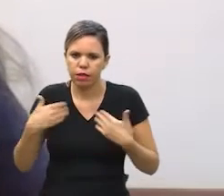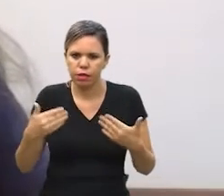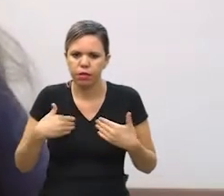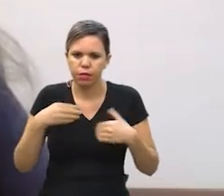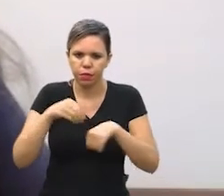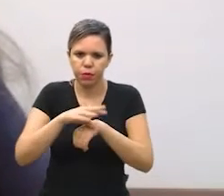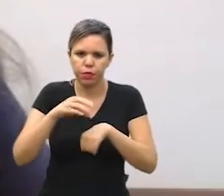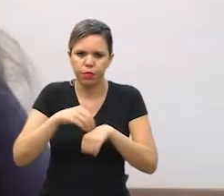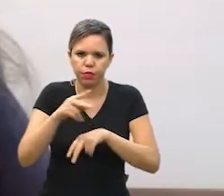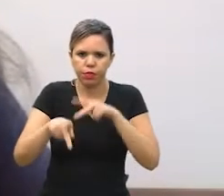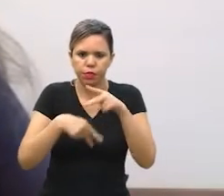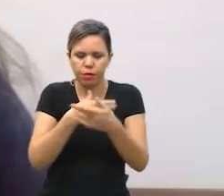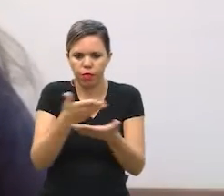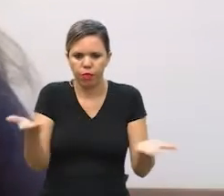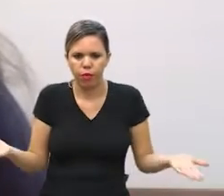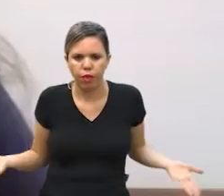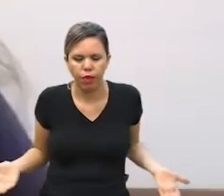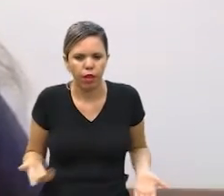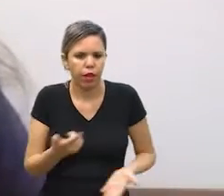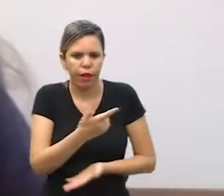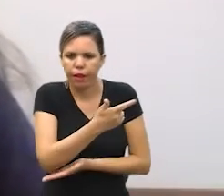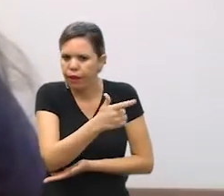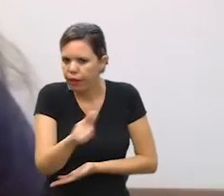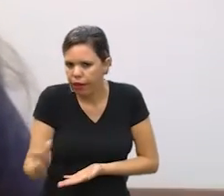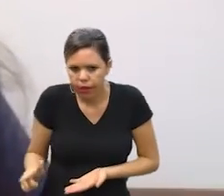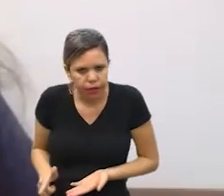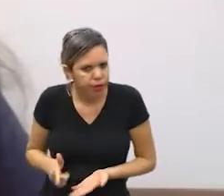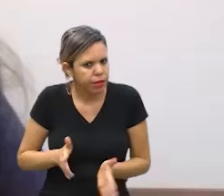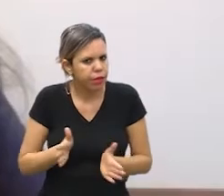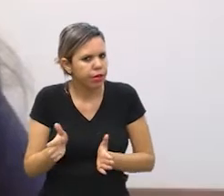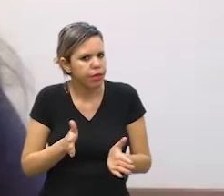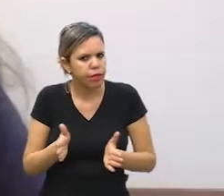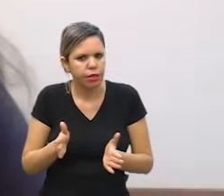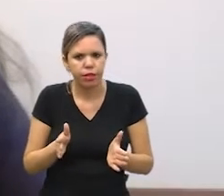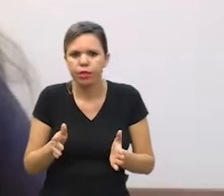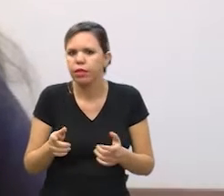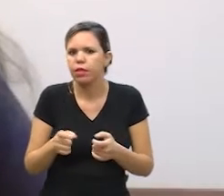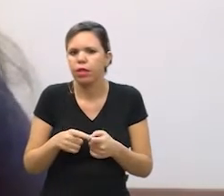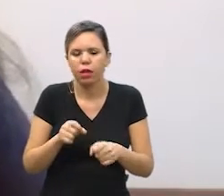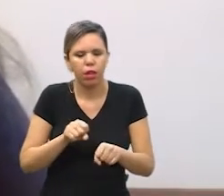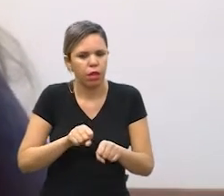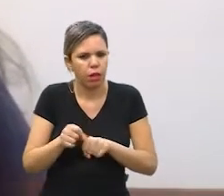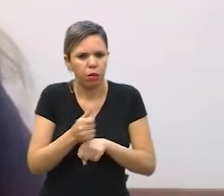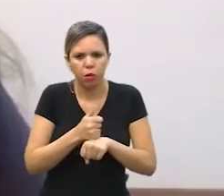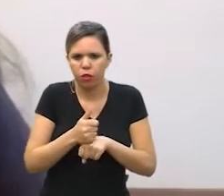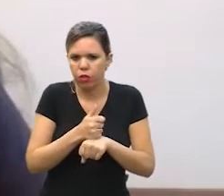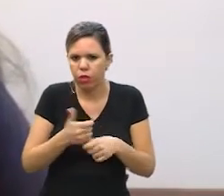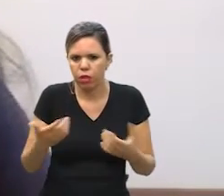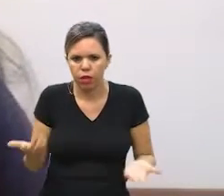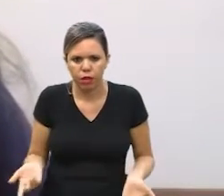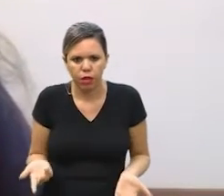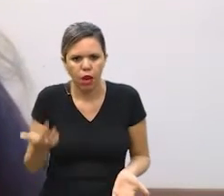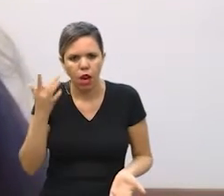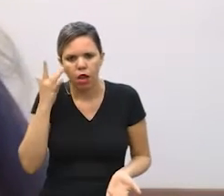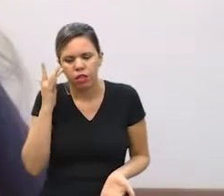acesso à saúde para populações que não têm acesso a um especialista a gente acha muito